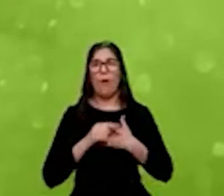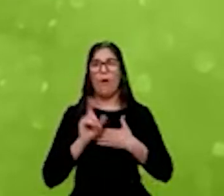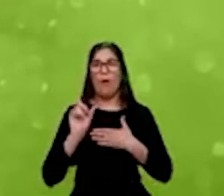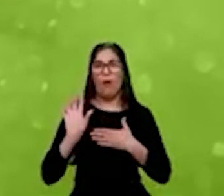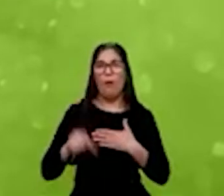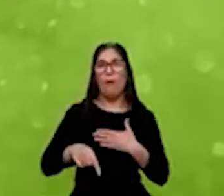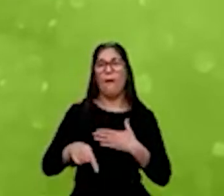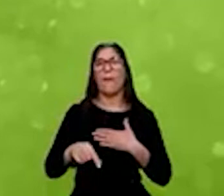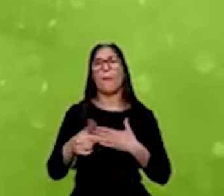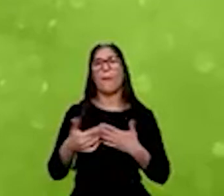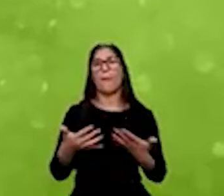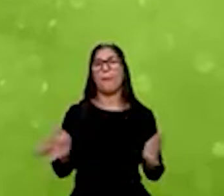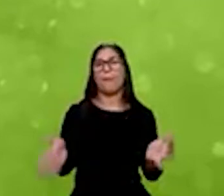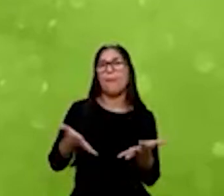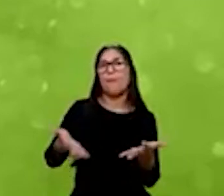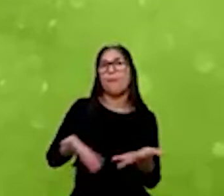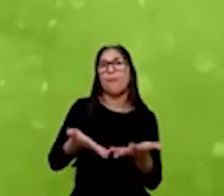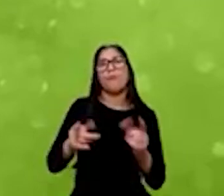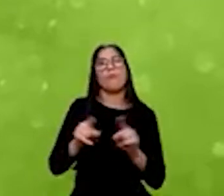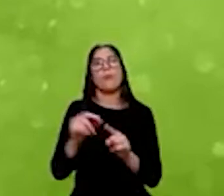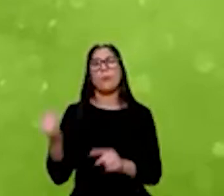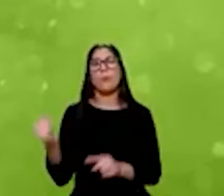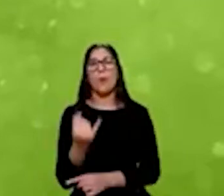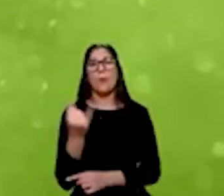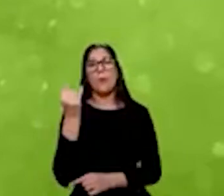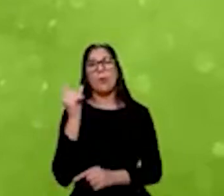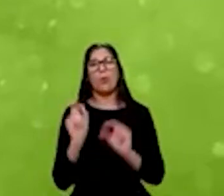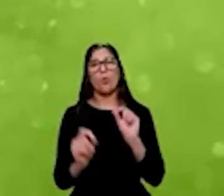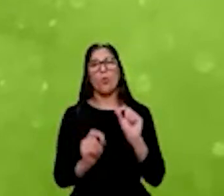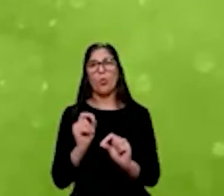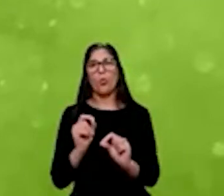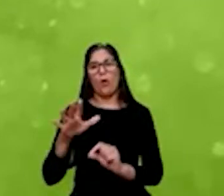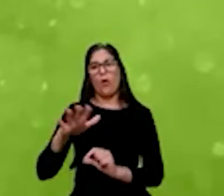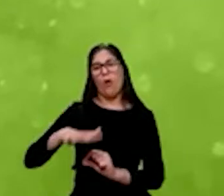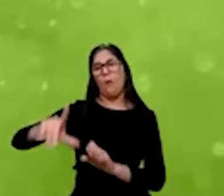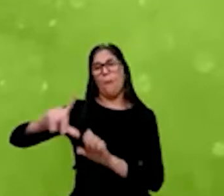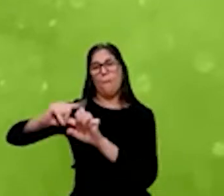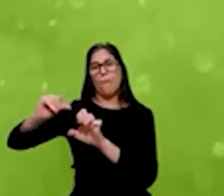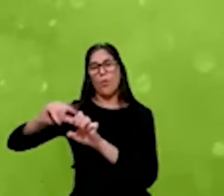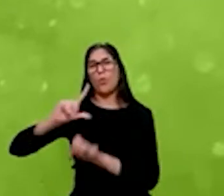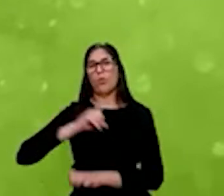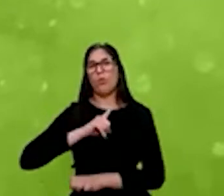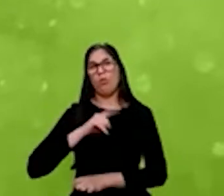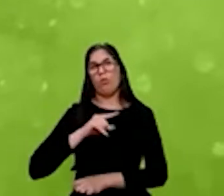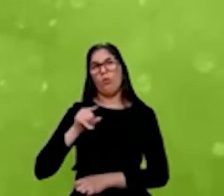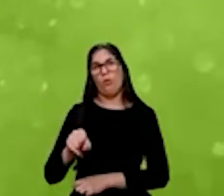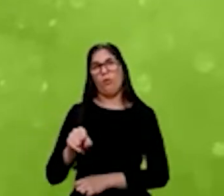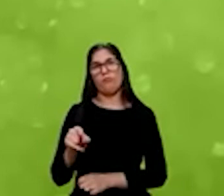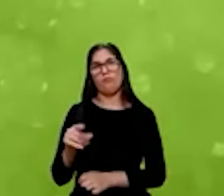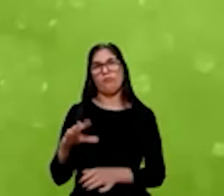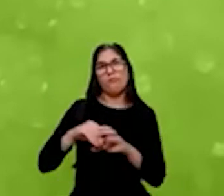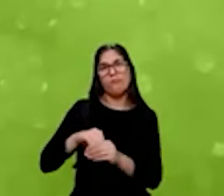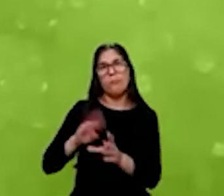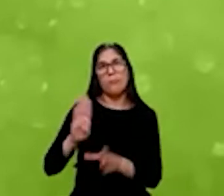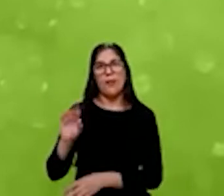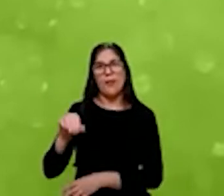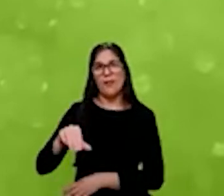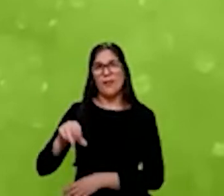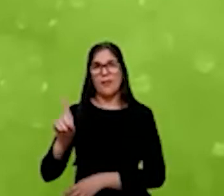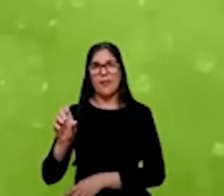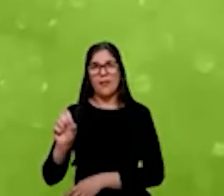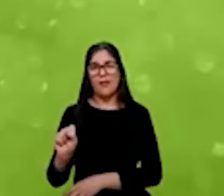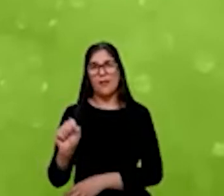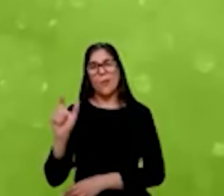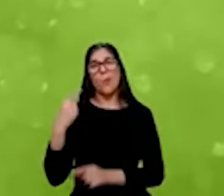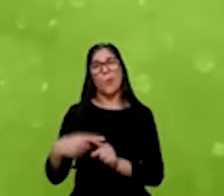e a importância que o empreendedorismo tem para a carteira do BNDES. Isso faz com que o BNDES seja